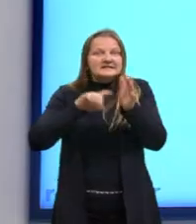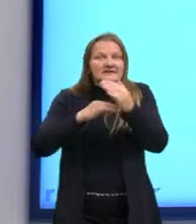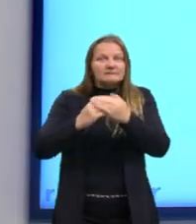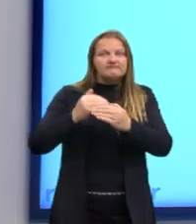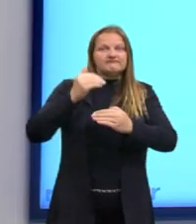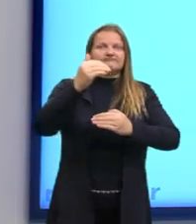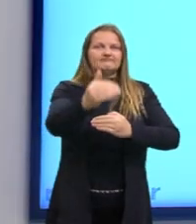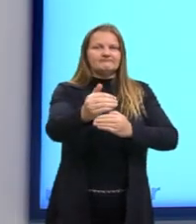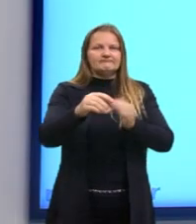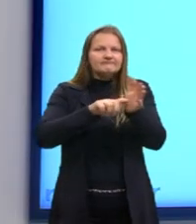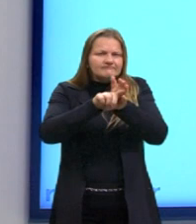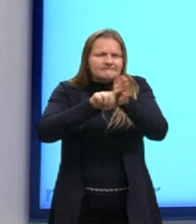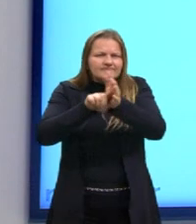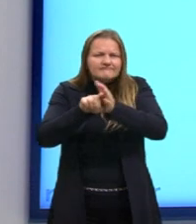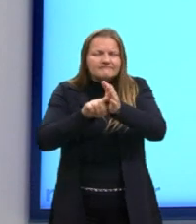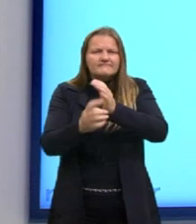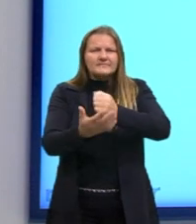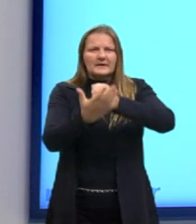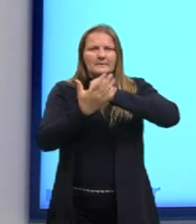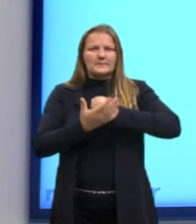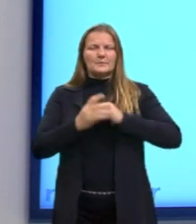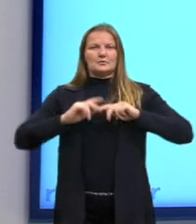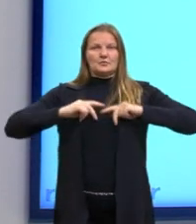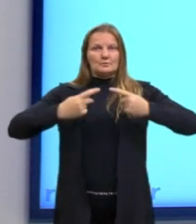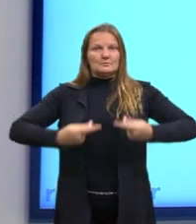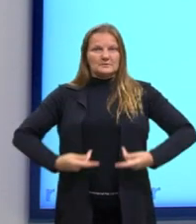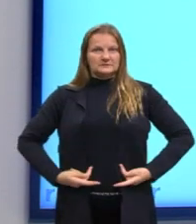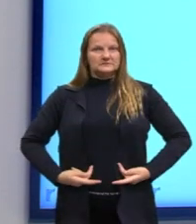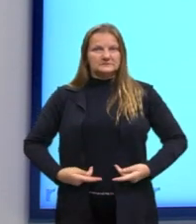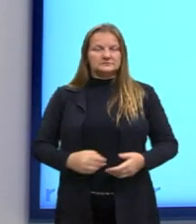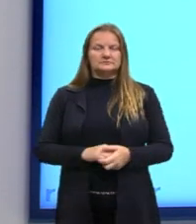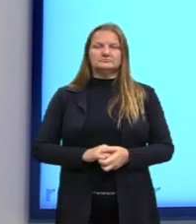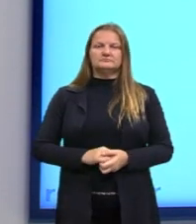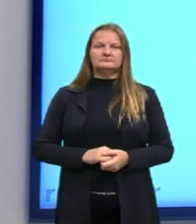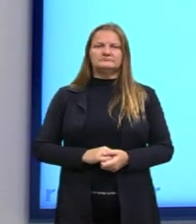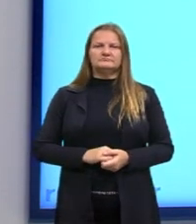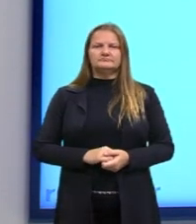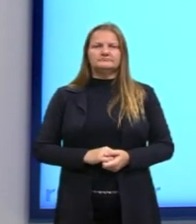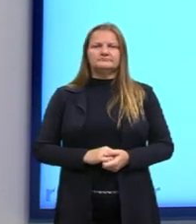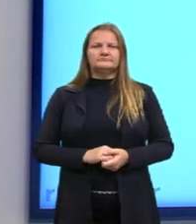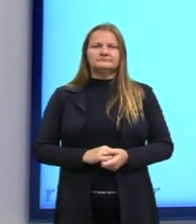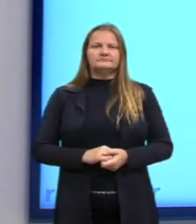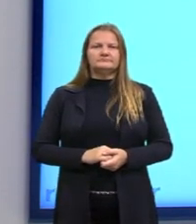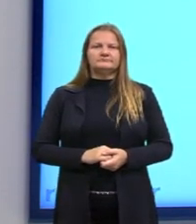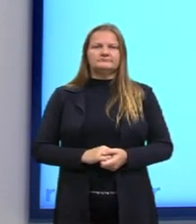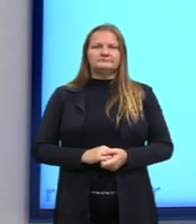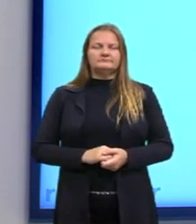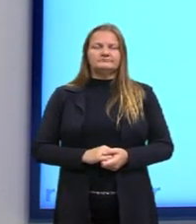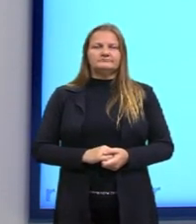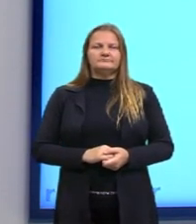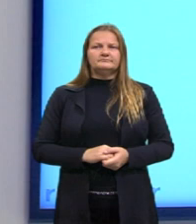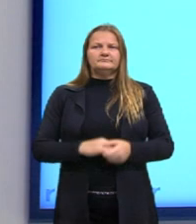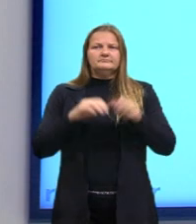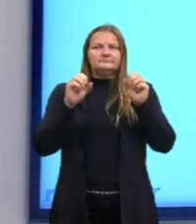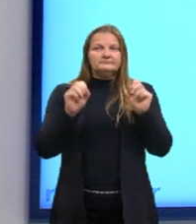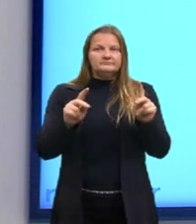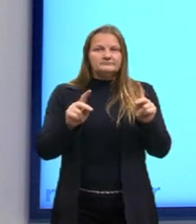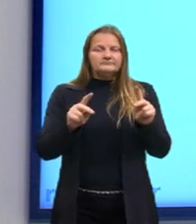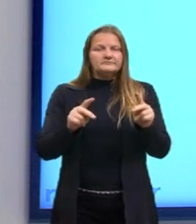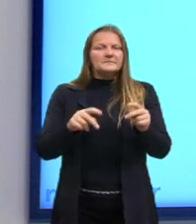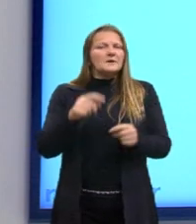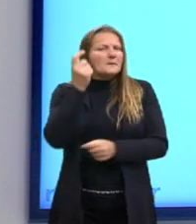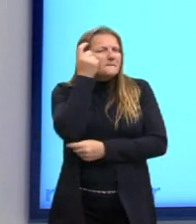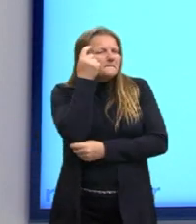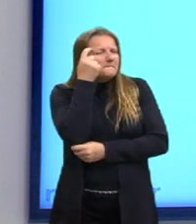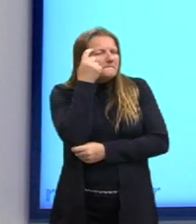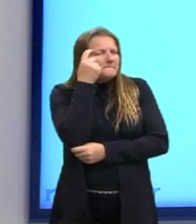pôde contribuir e contribuiu para que essa pandemia fosse um tanto mais branda, certo? Então esse é o nosso problema e vamos